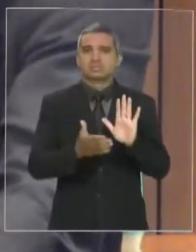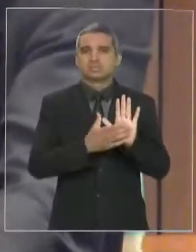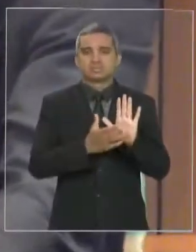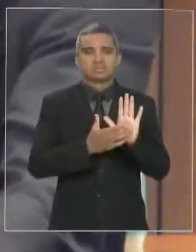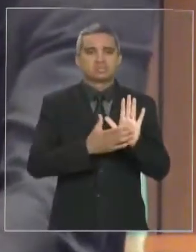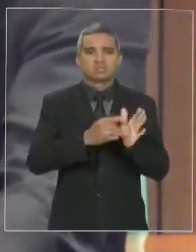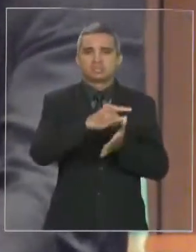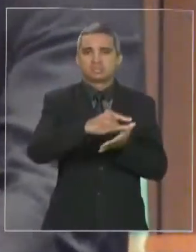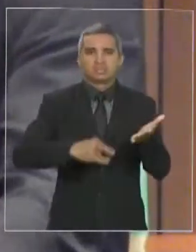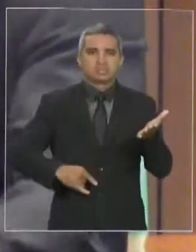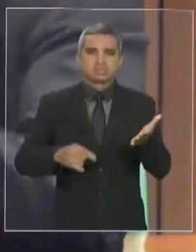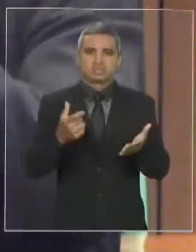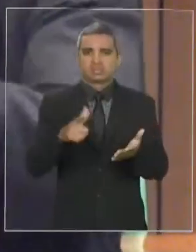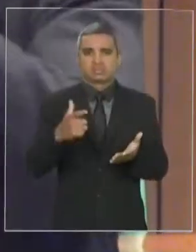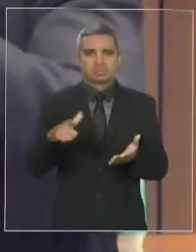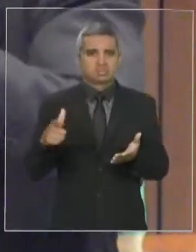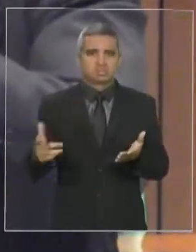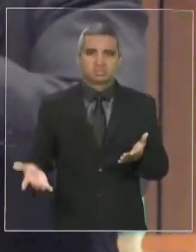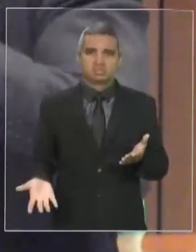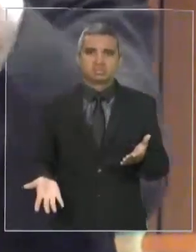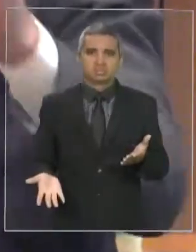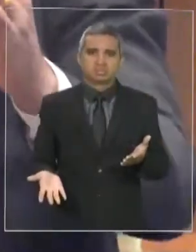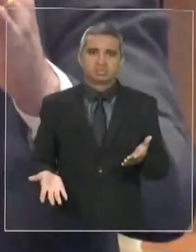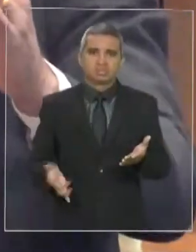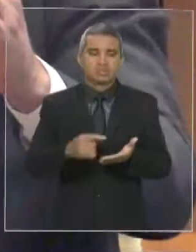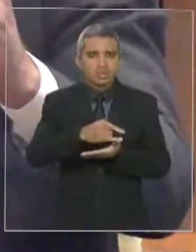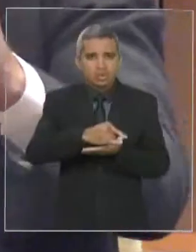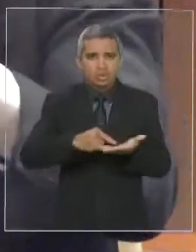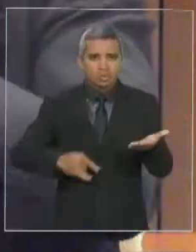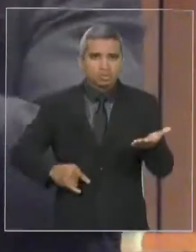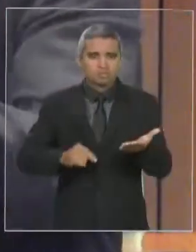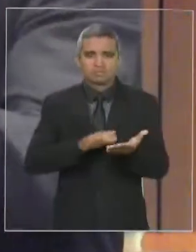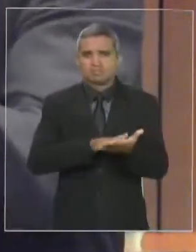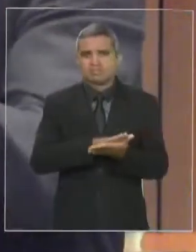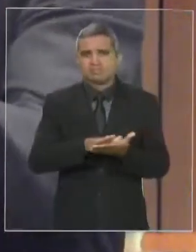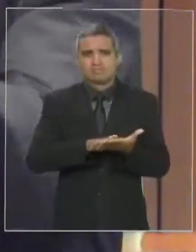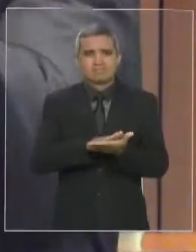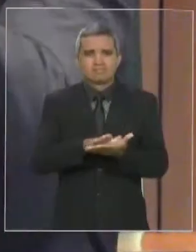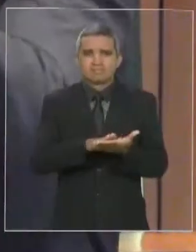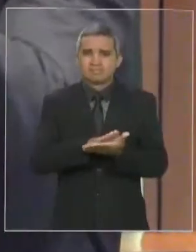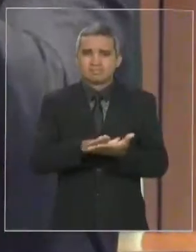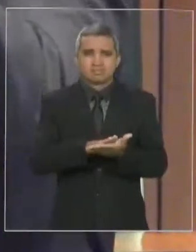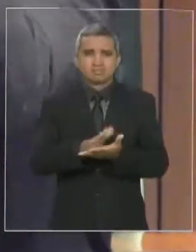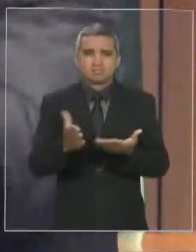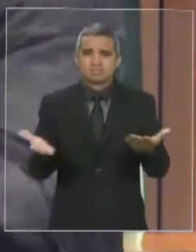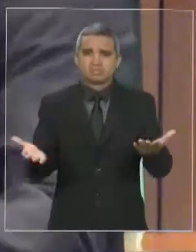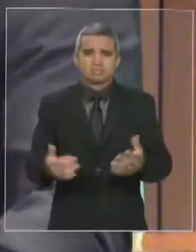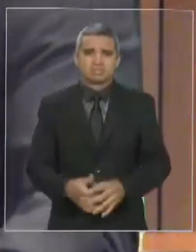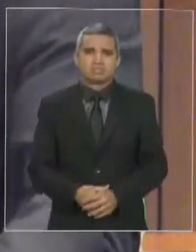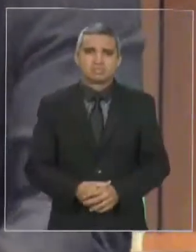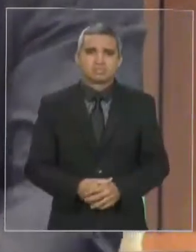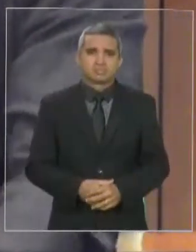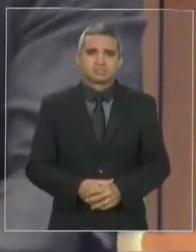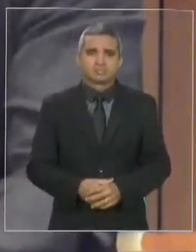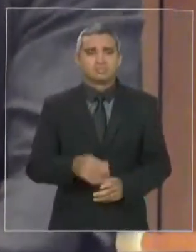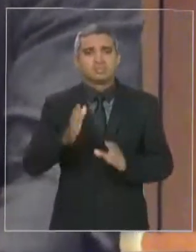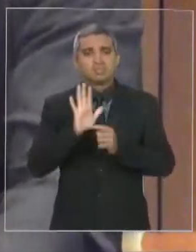que comprove que o famoso triplex